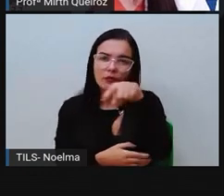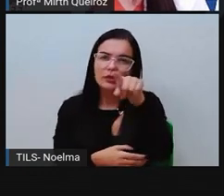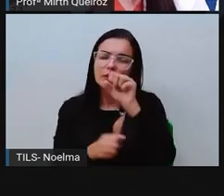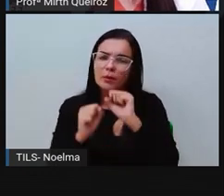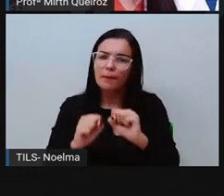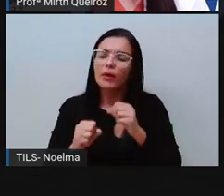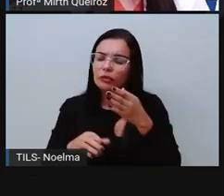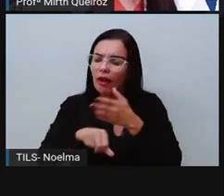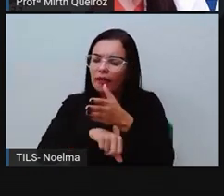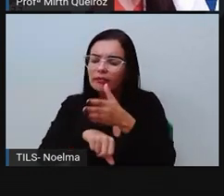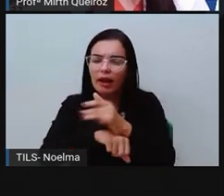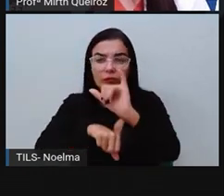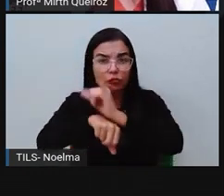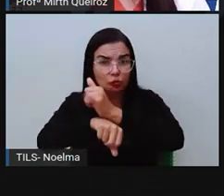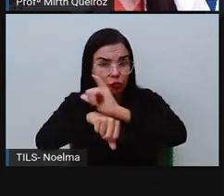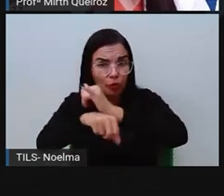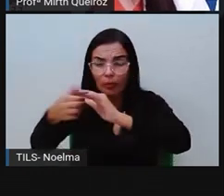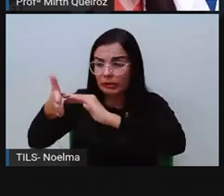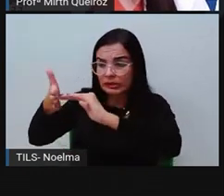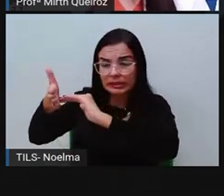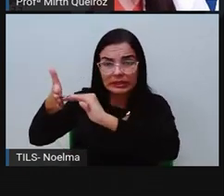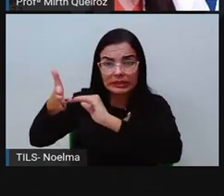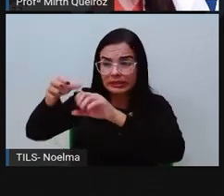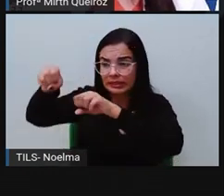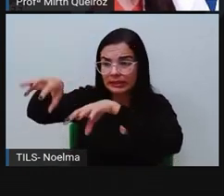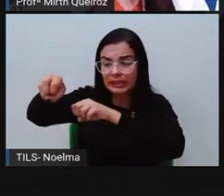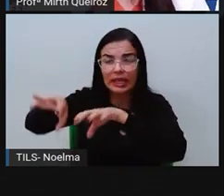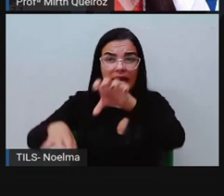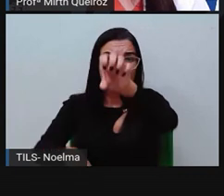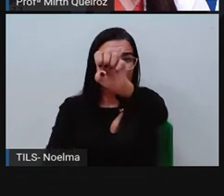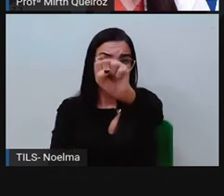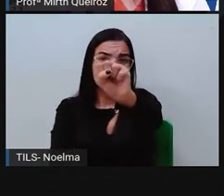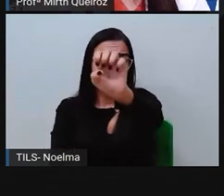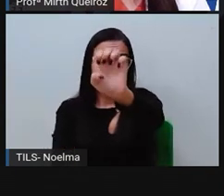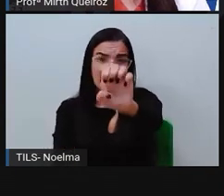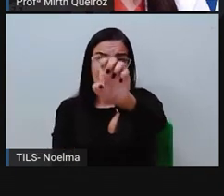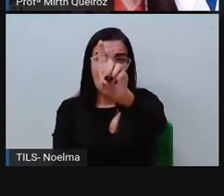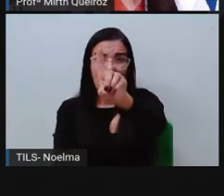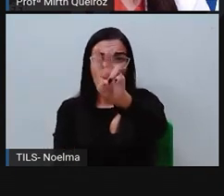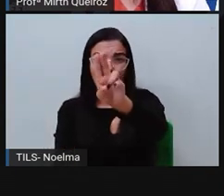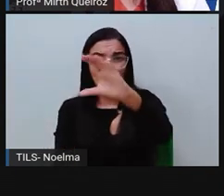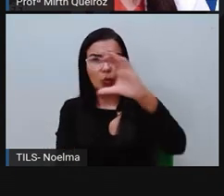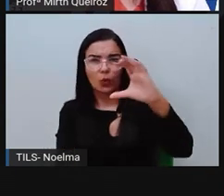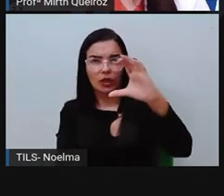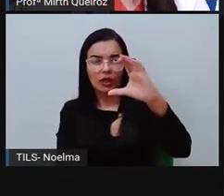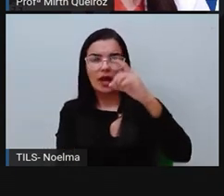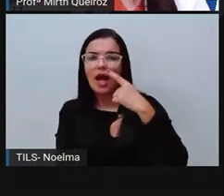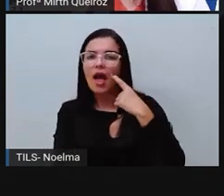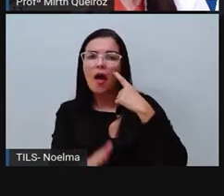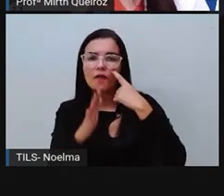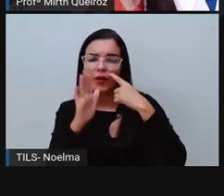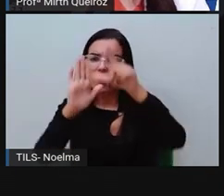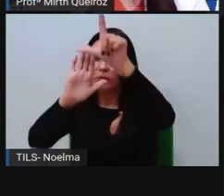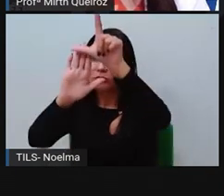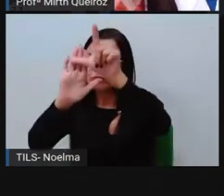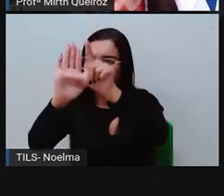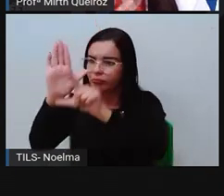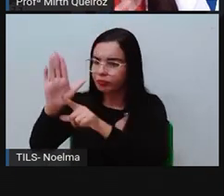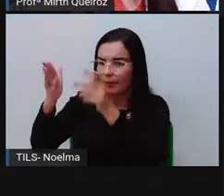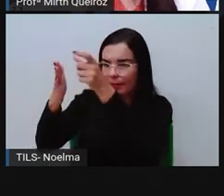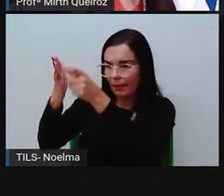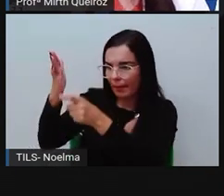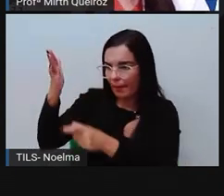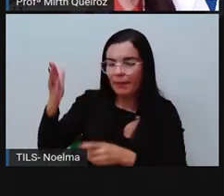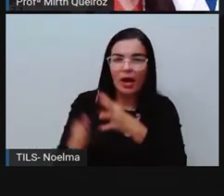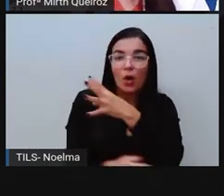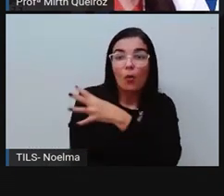podem entrar lá no canal Seduc de Feira de Santana, acessar lá a playlist, né, do quarto ano e